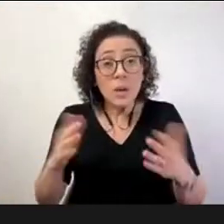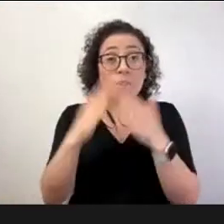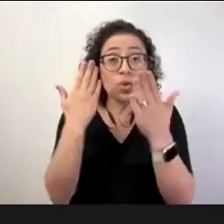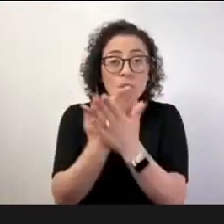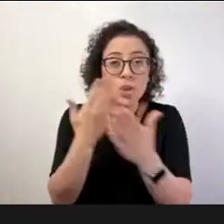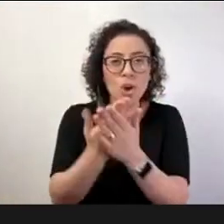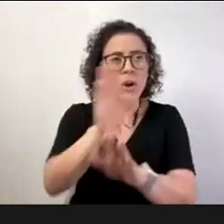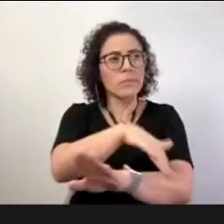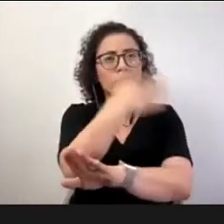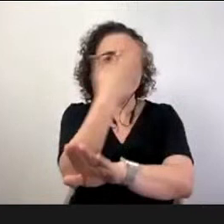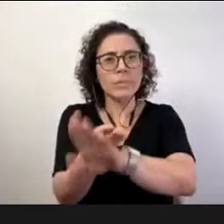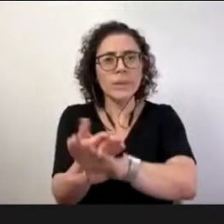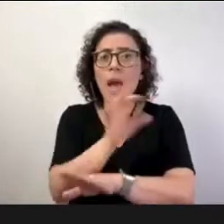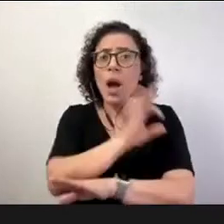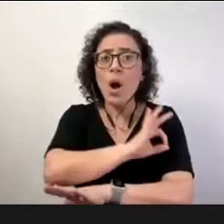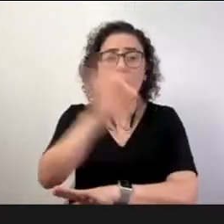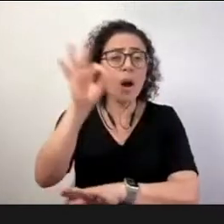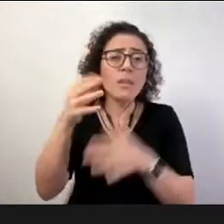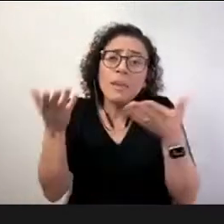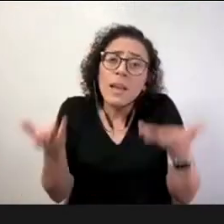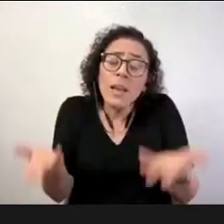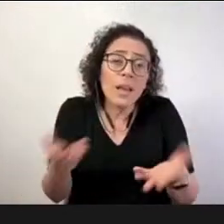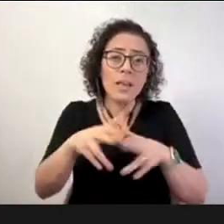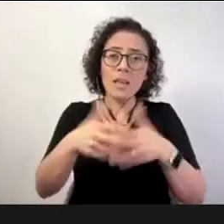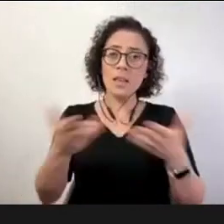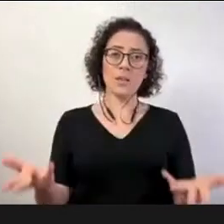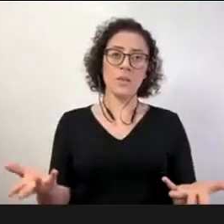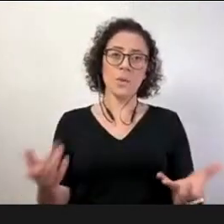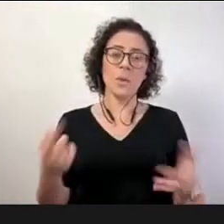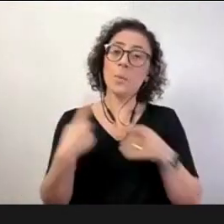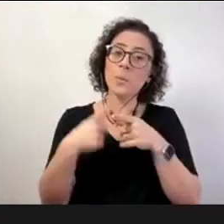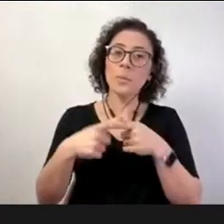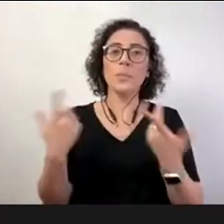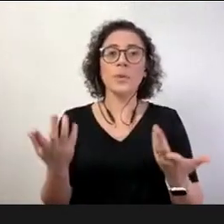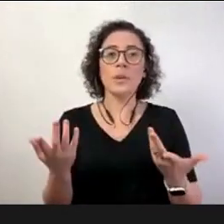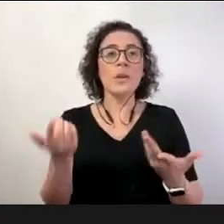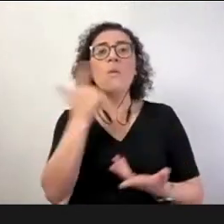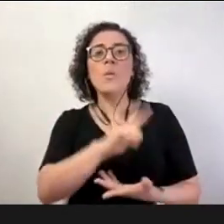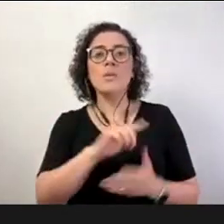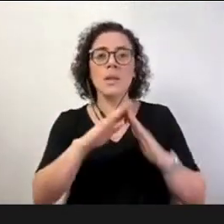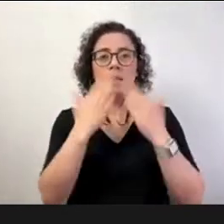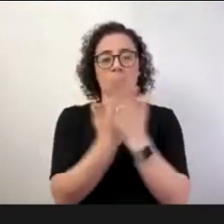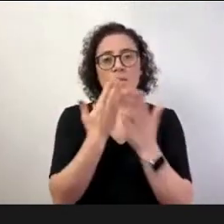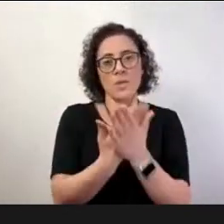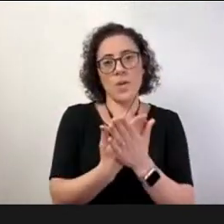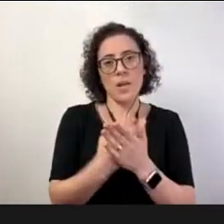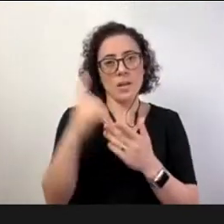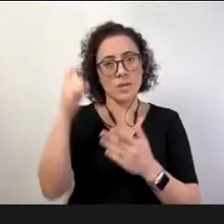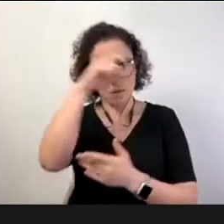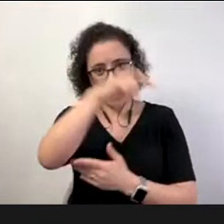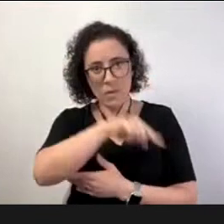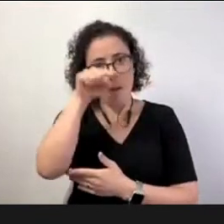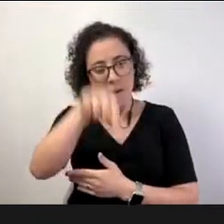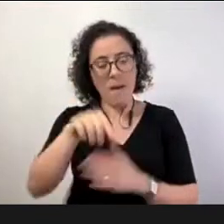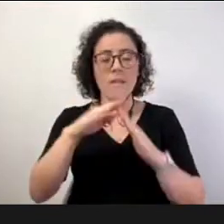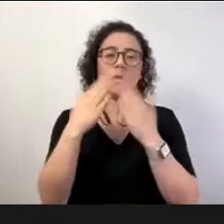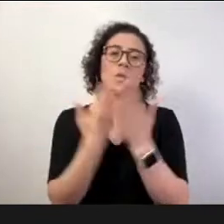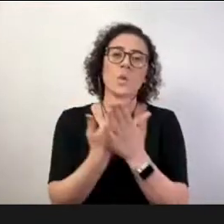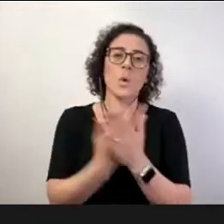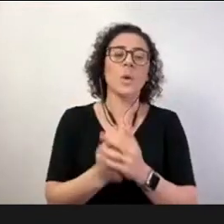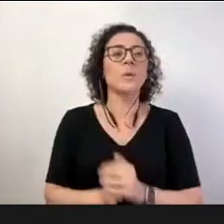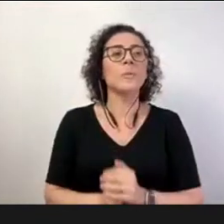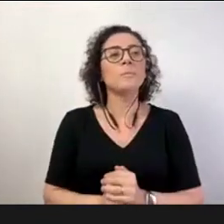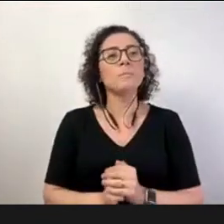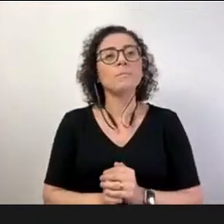que permite responder à diversidade e que permite responder aos desafios que nós temos hoje passaria agora